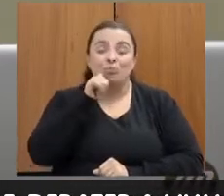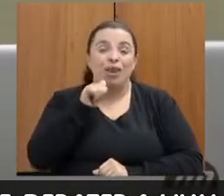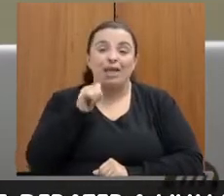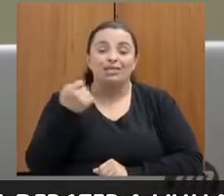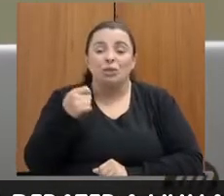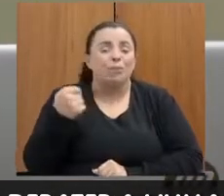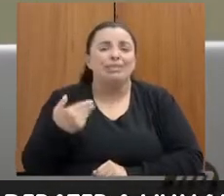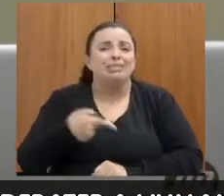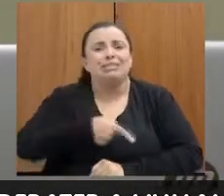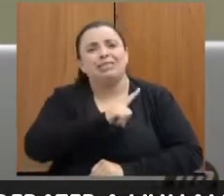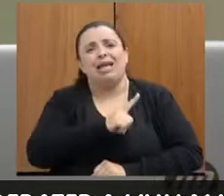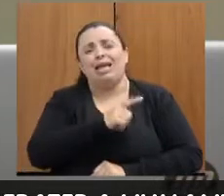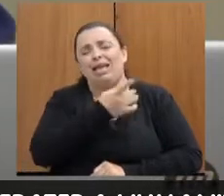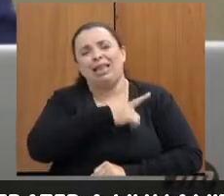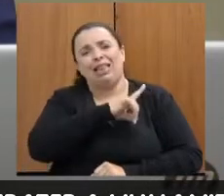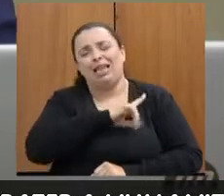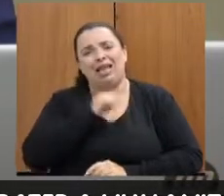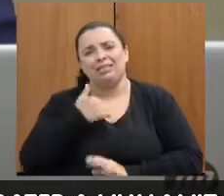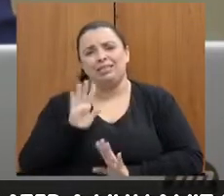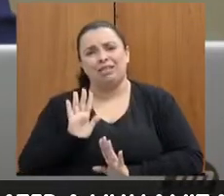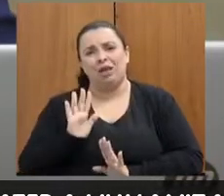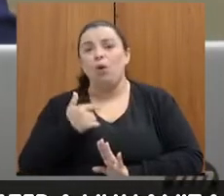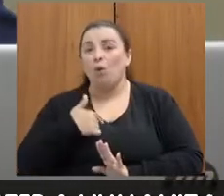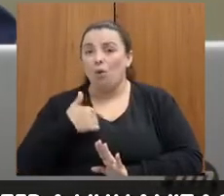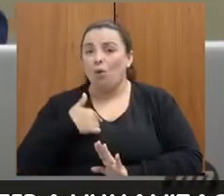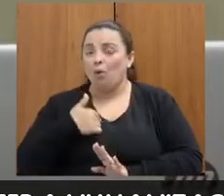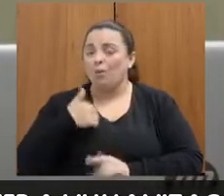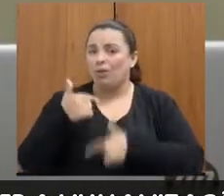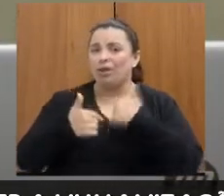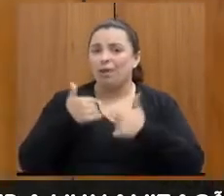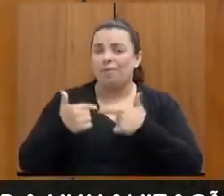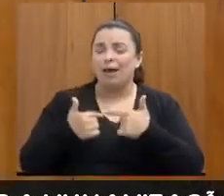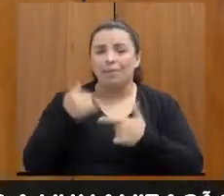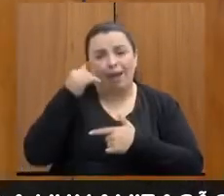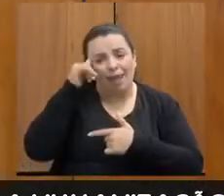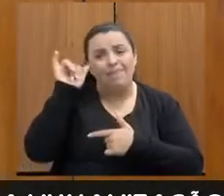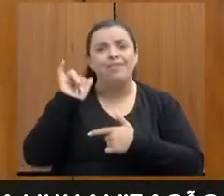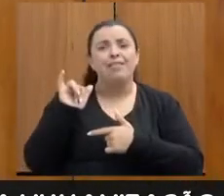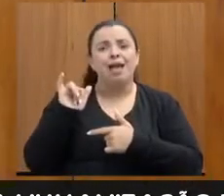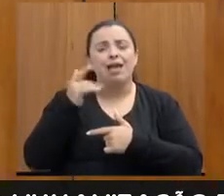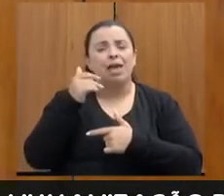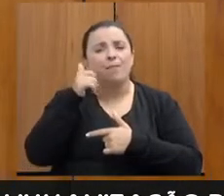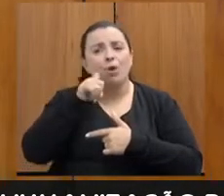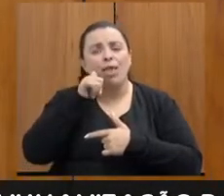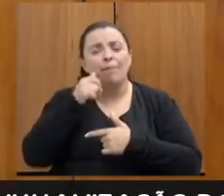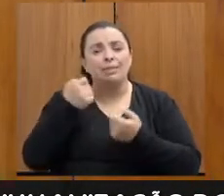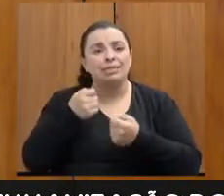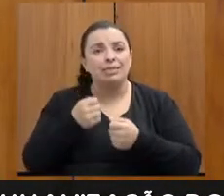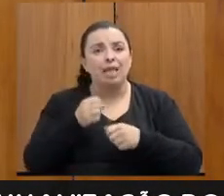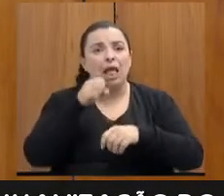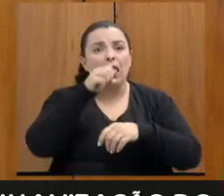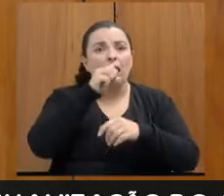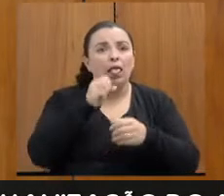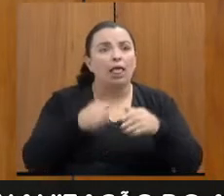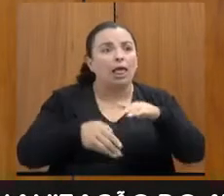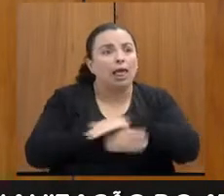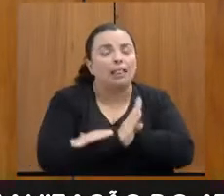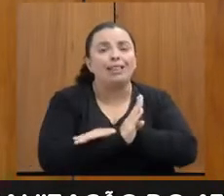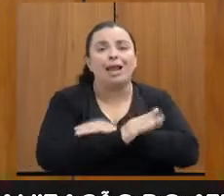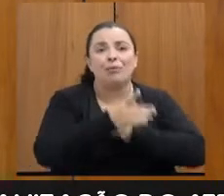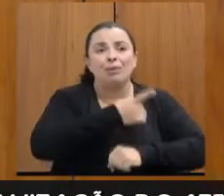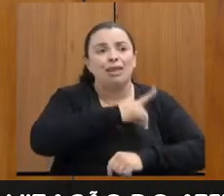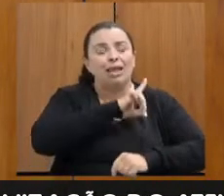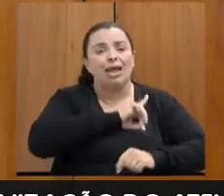gente? Meu trabalho aqui é para que nenhuma precise, por isso a gente foca aqui em políticas de